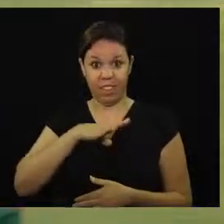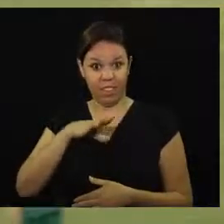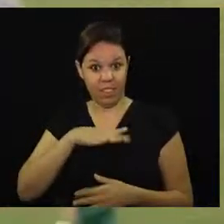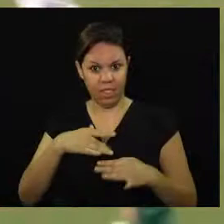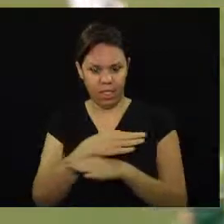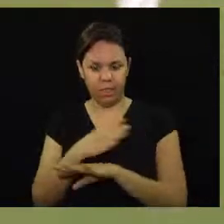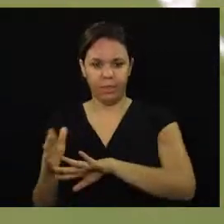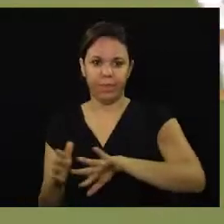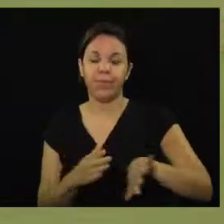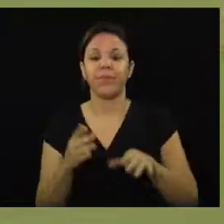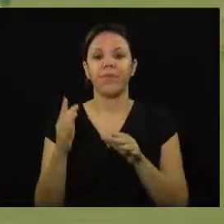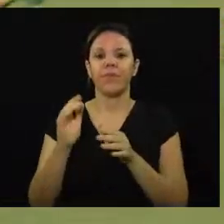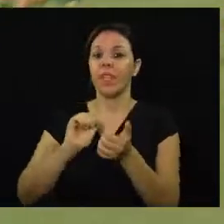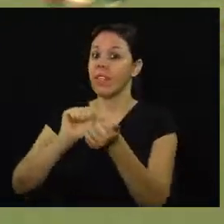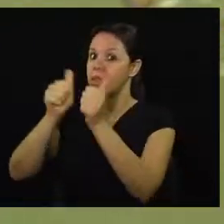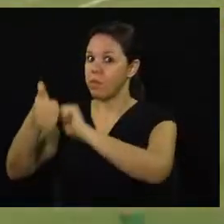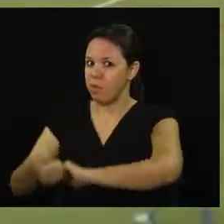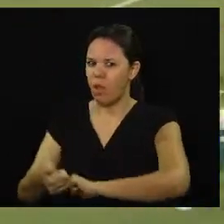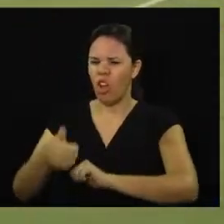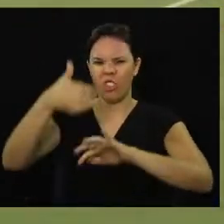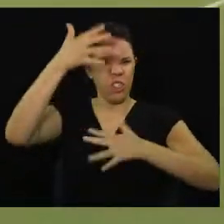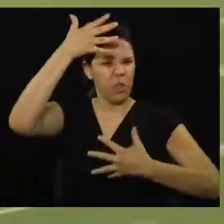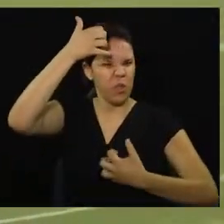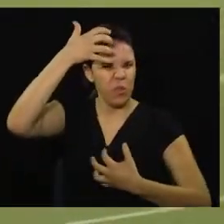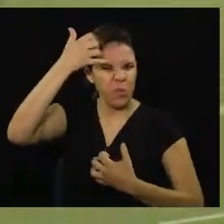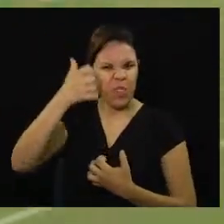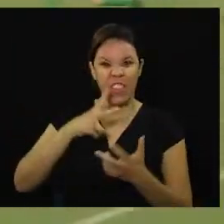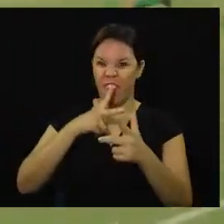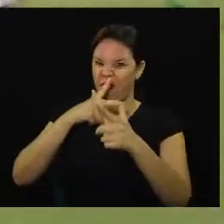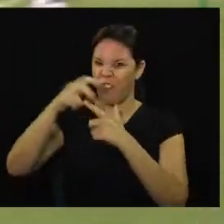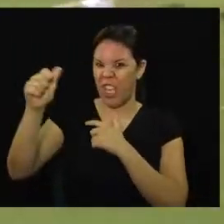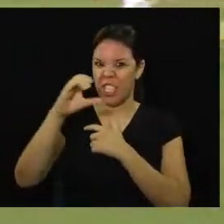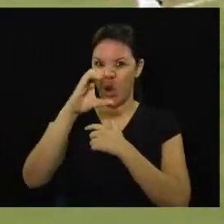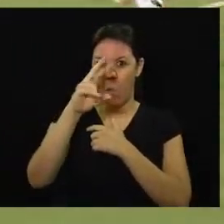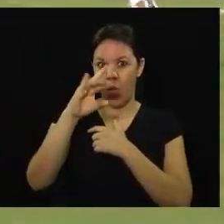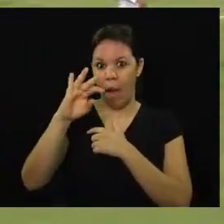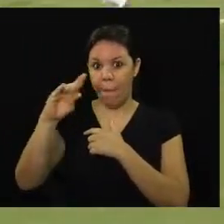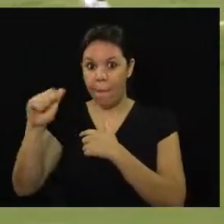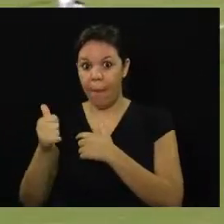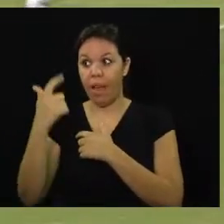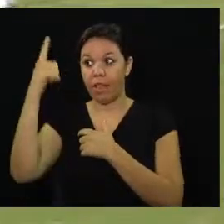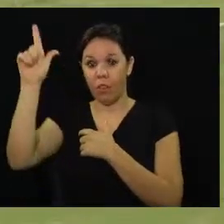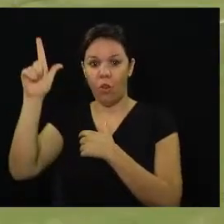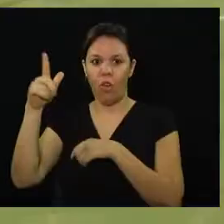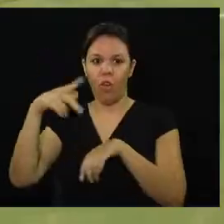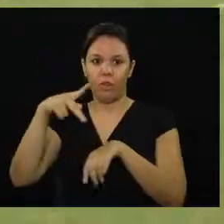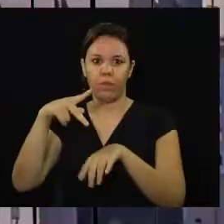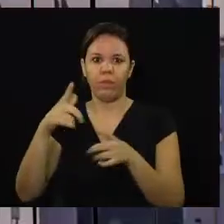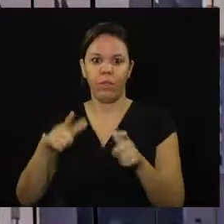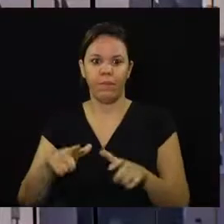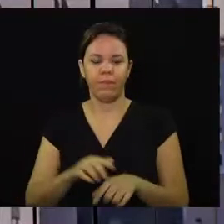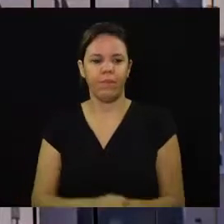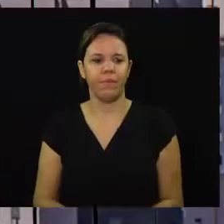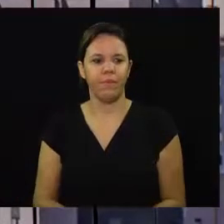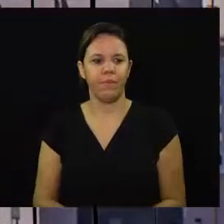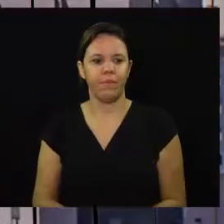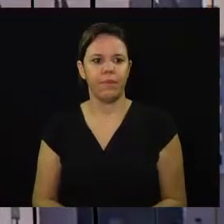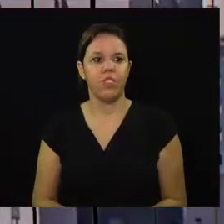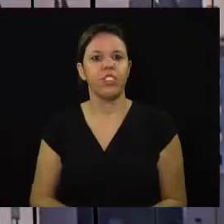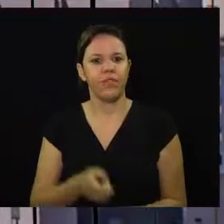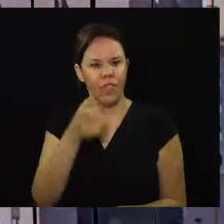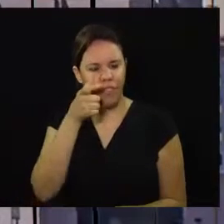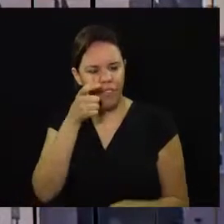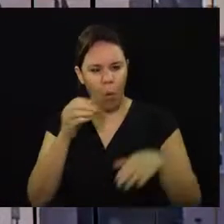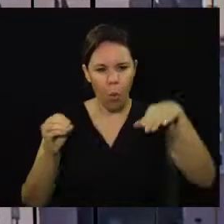no esporte, Ponte Preta vence Cuiabá fora de casa e entra no G4 da Série B. Já já os